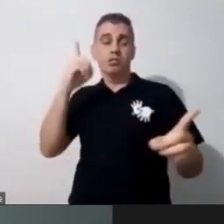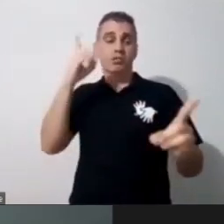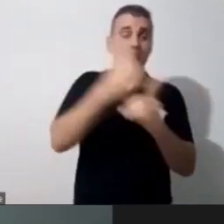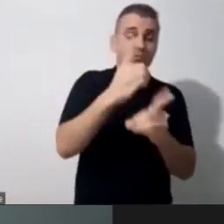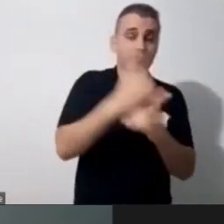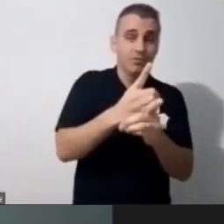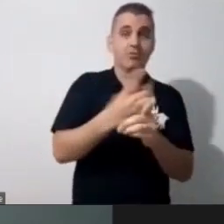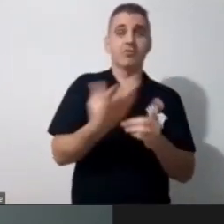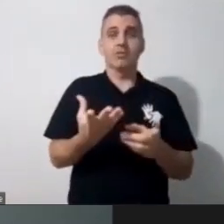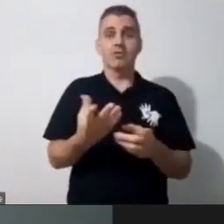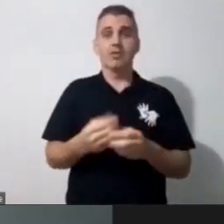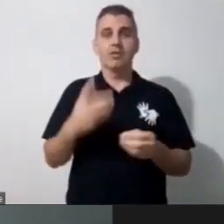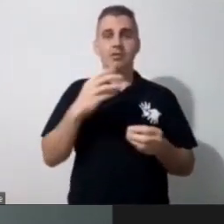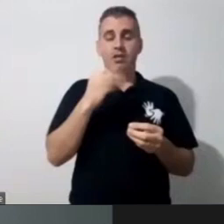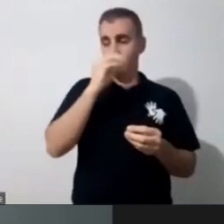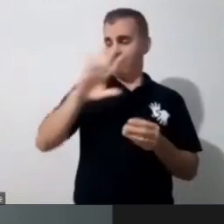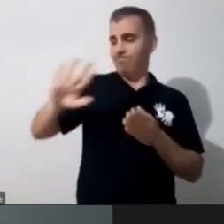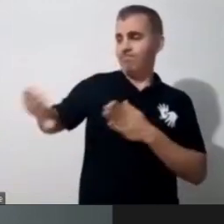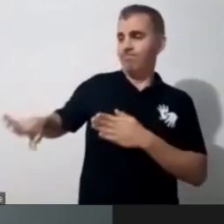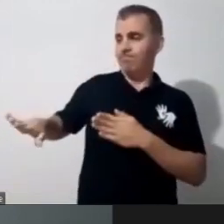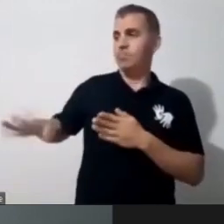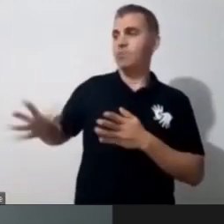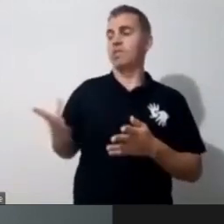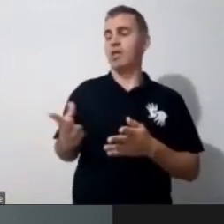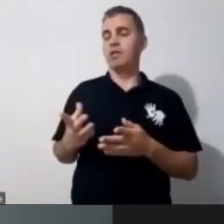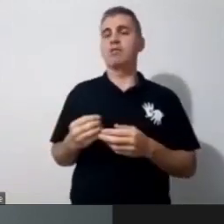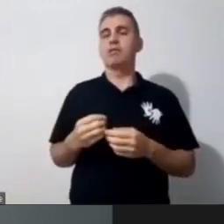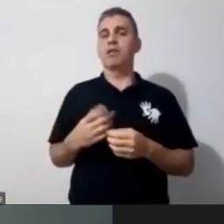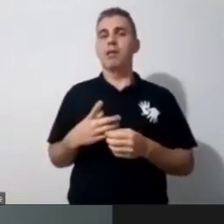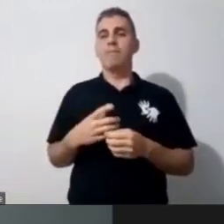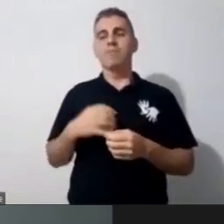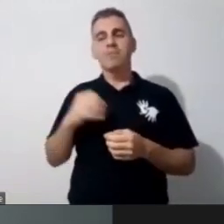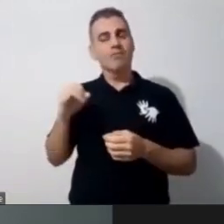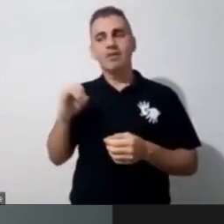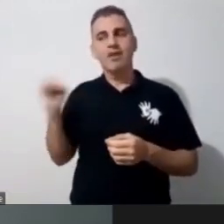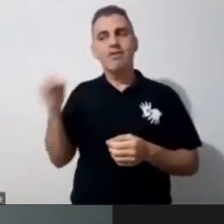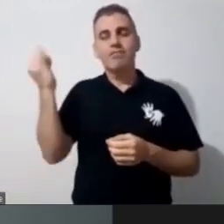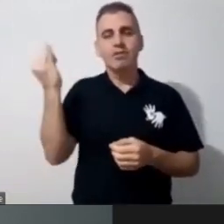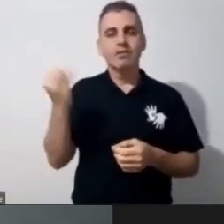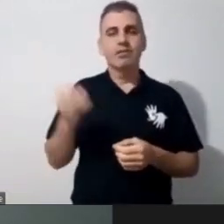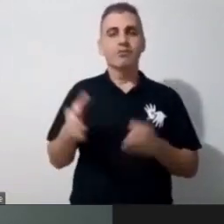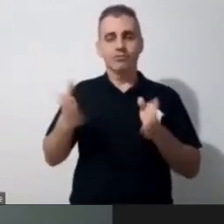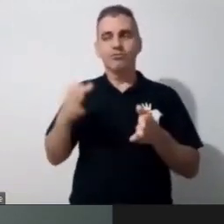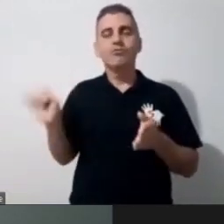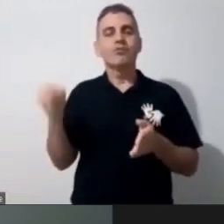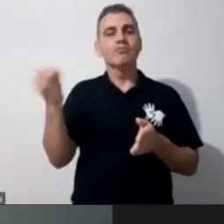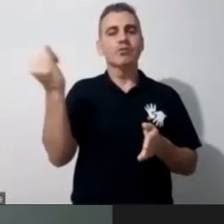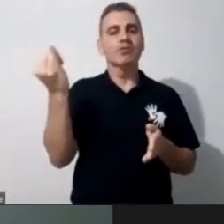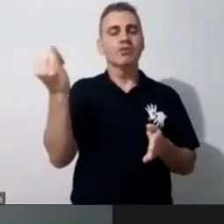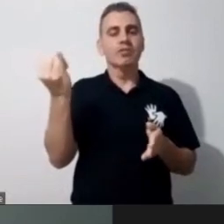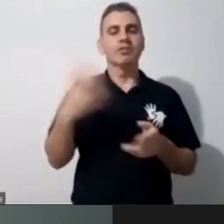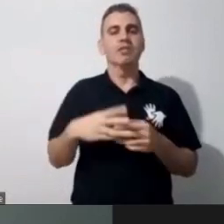deixou um pouco de lado muitas vezes, né, e eu, principalmente, assim, o que eu vejo de melhor nesse sentido